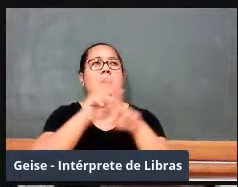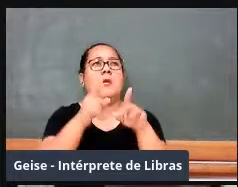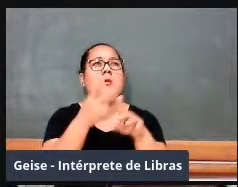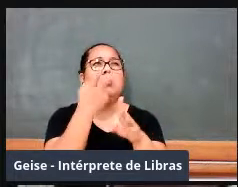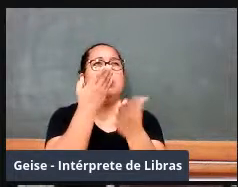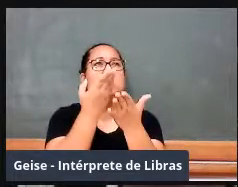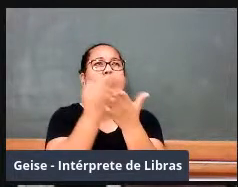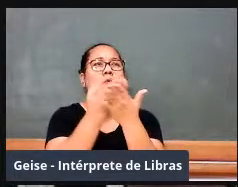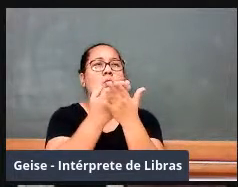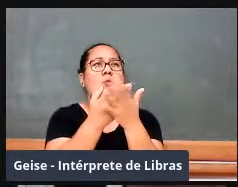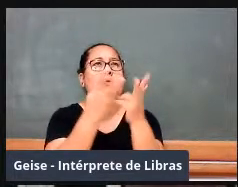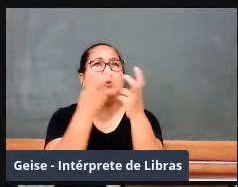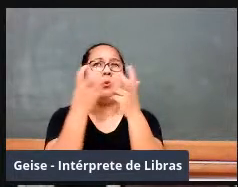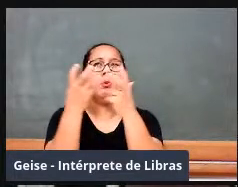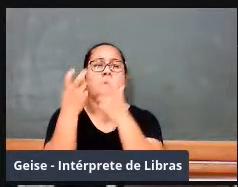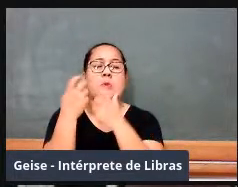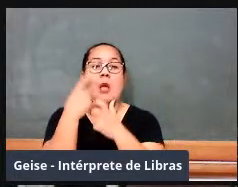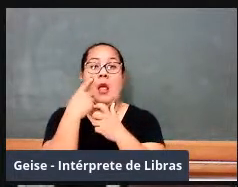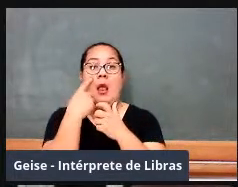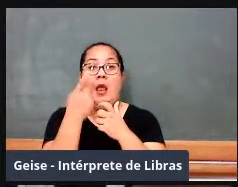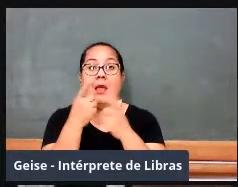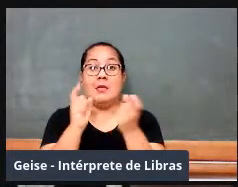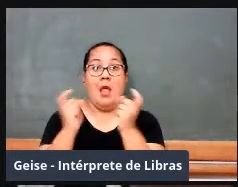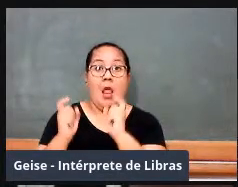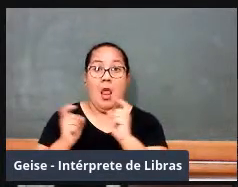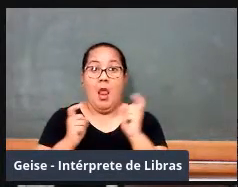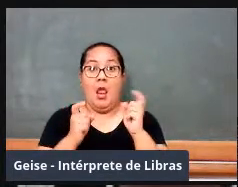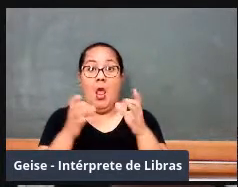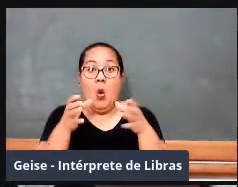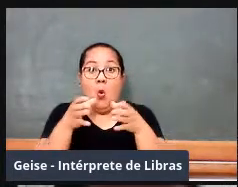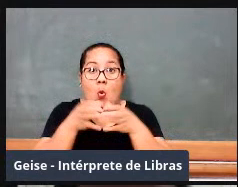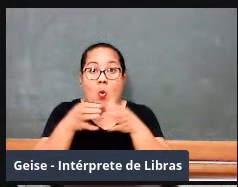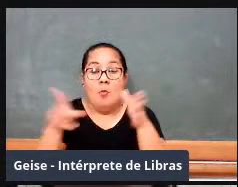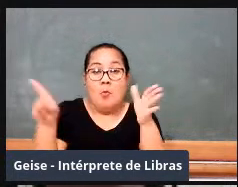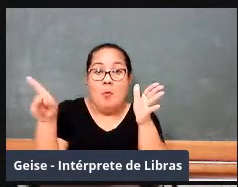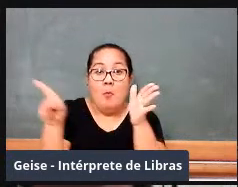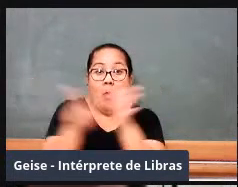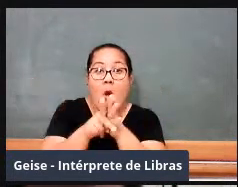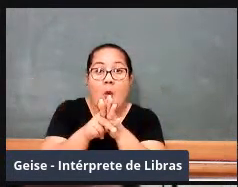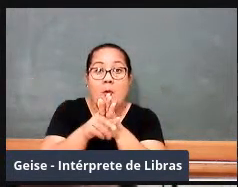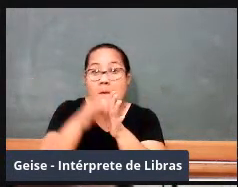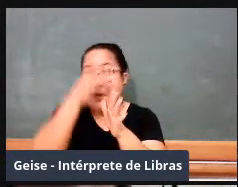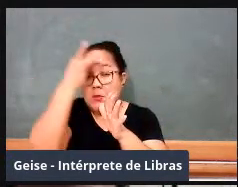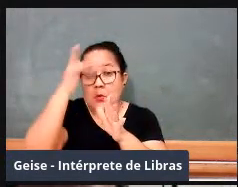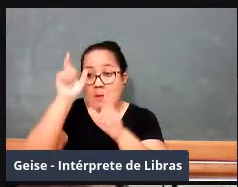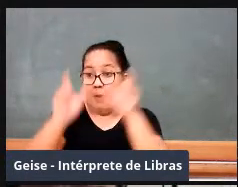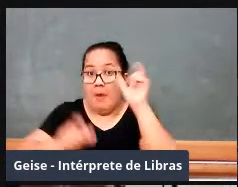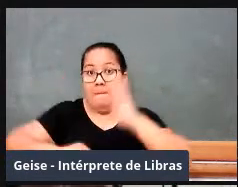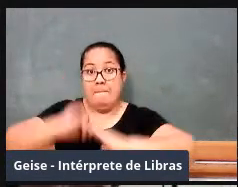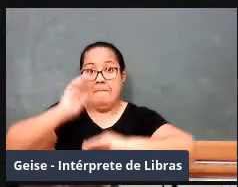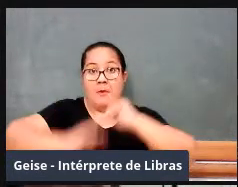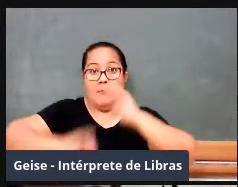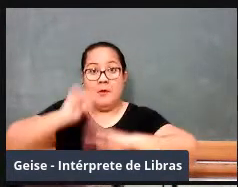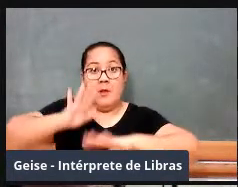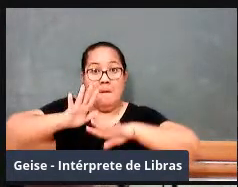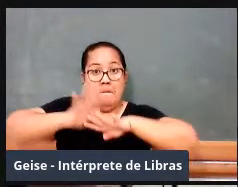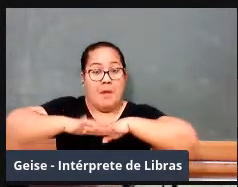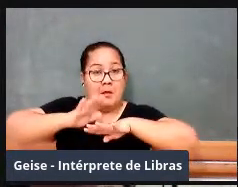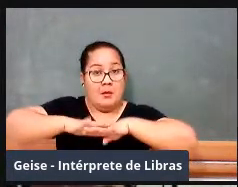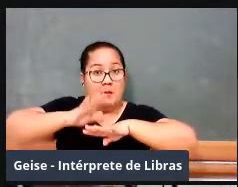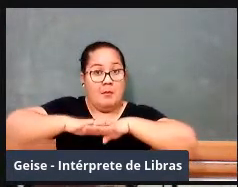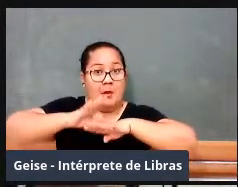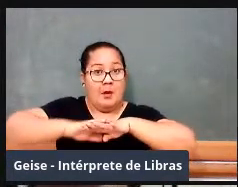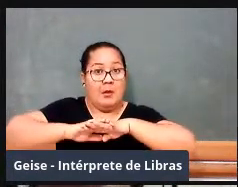reunião de mafiosos, mas, na verdade, é uma reunião de matemáticos e professores de matemática, sobretudo de